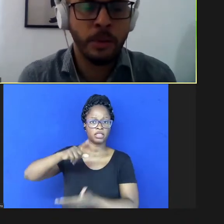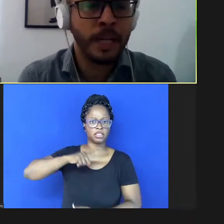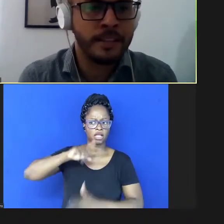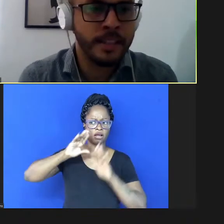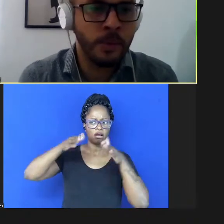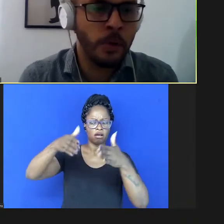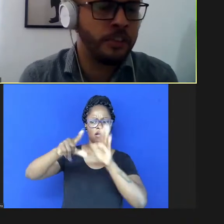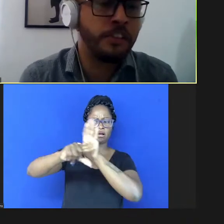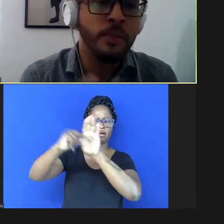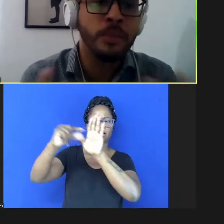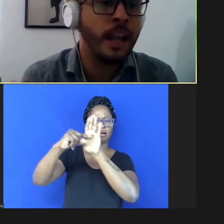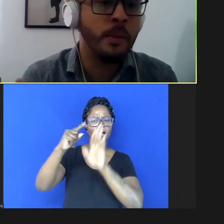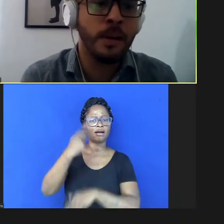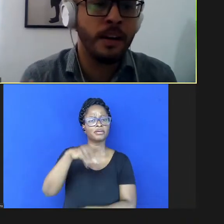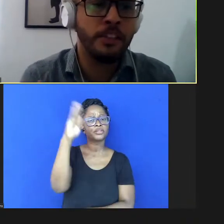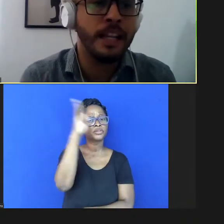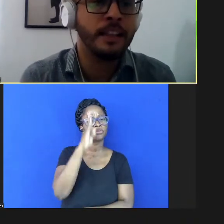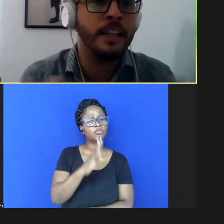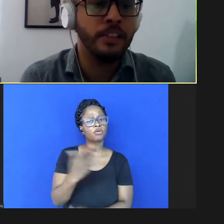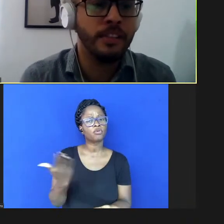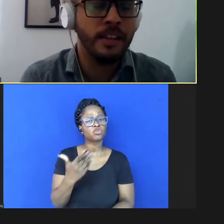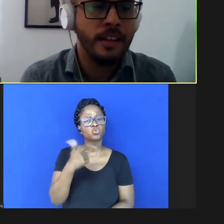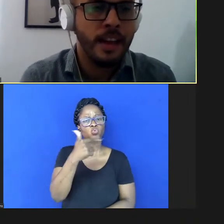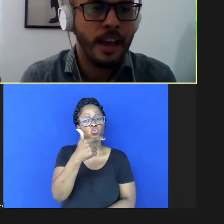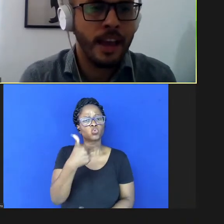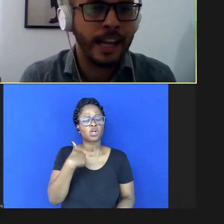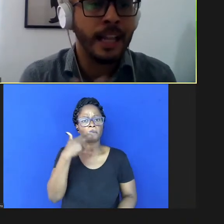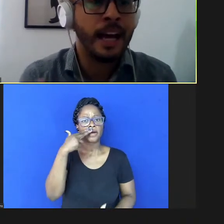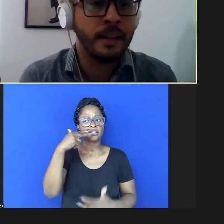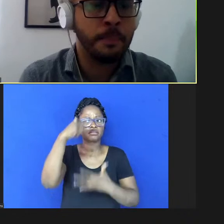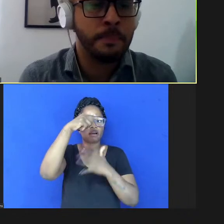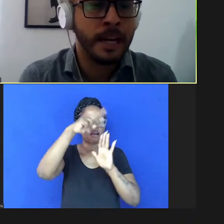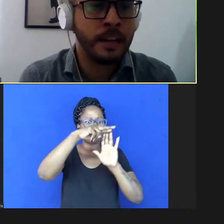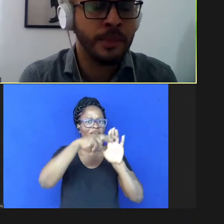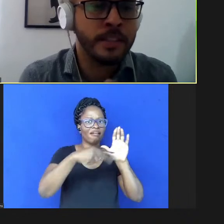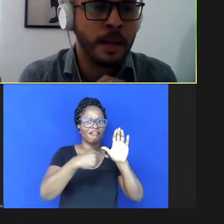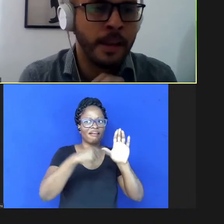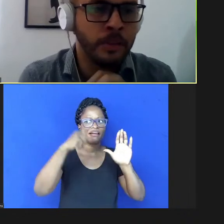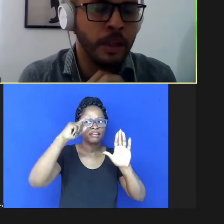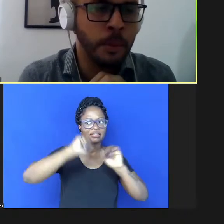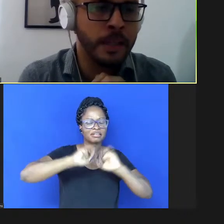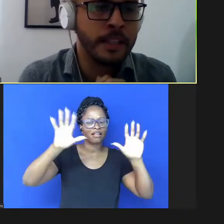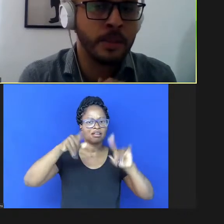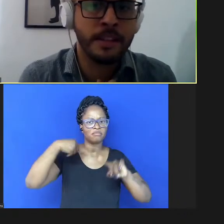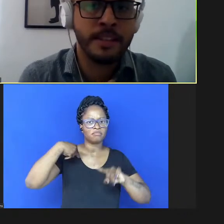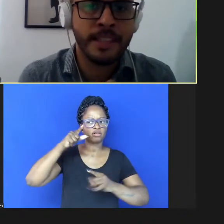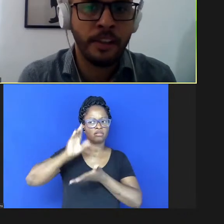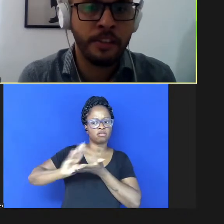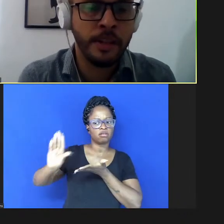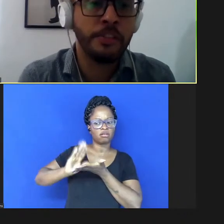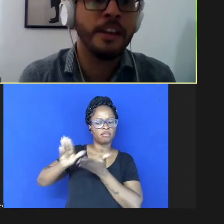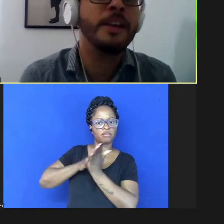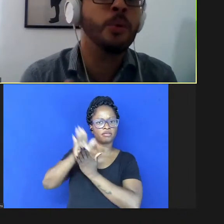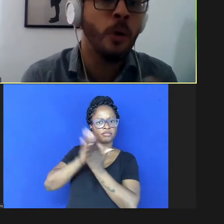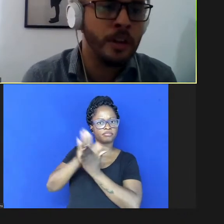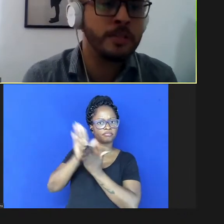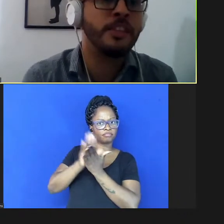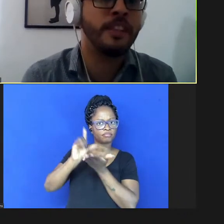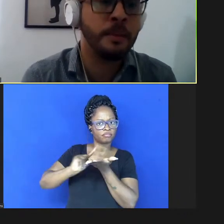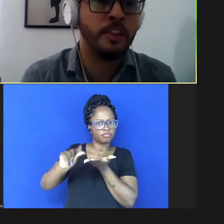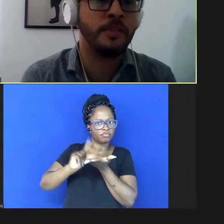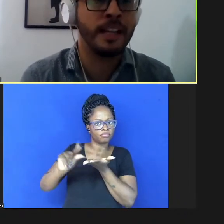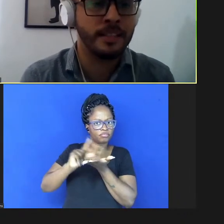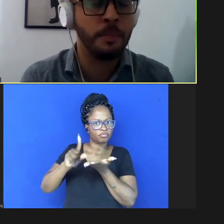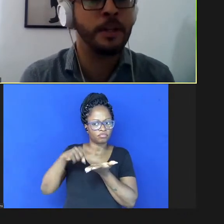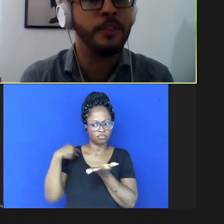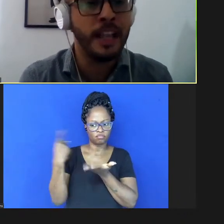e no Brasil hoje a gente não tem uma diretriz clara para o lançamento da publicação desses artigos e o nosso